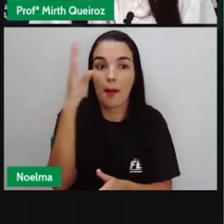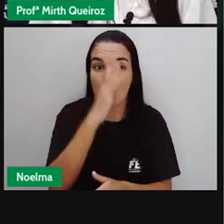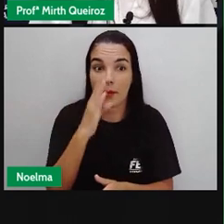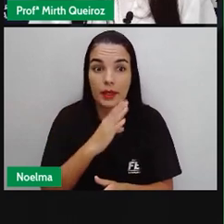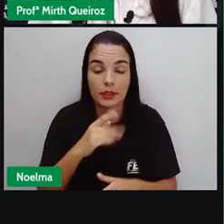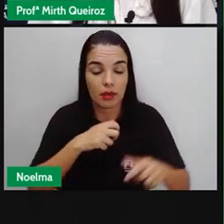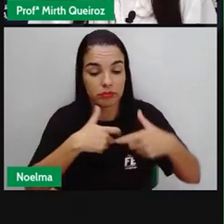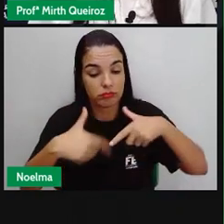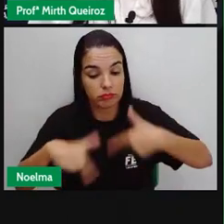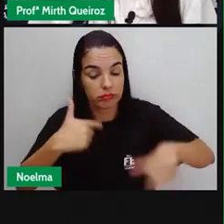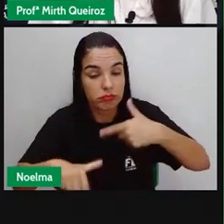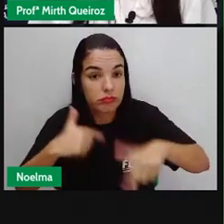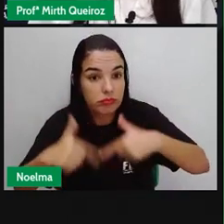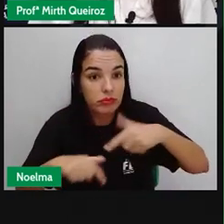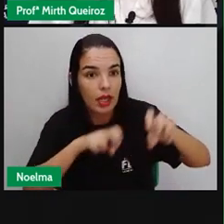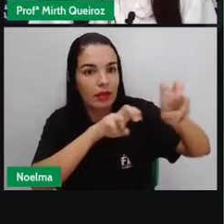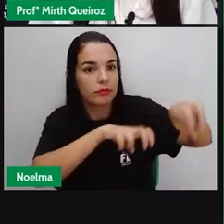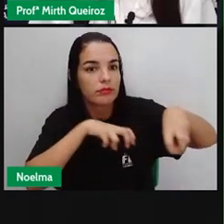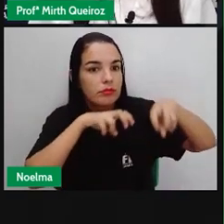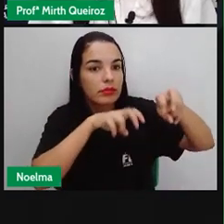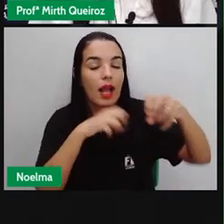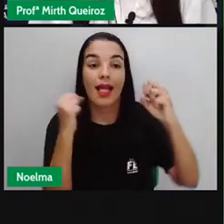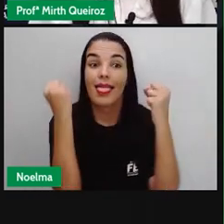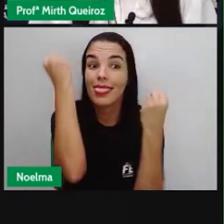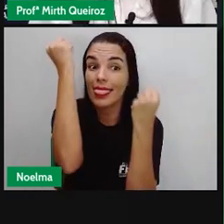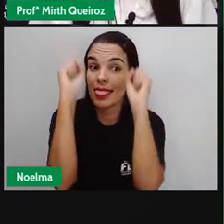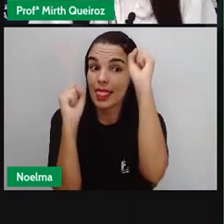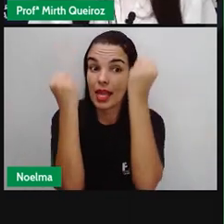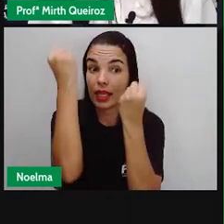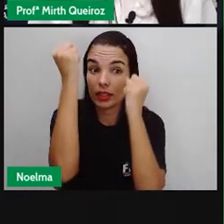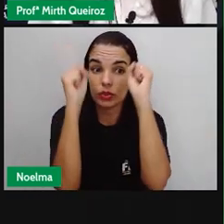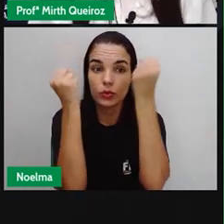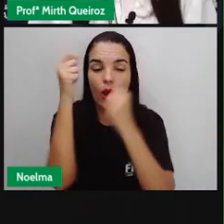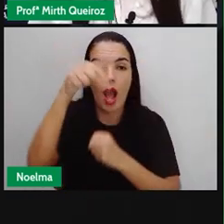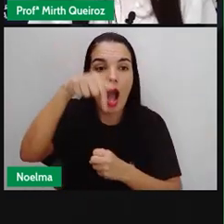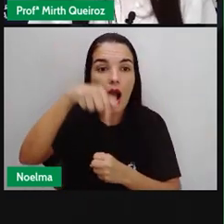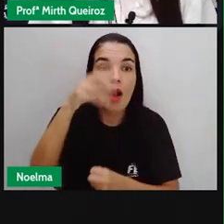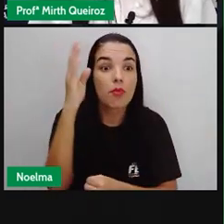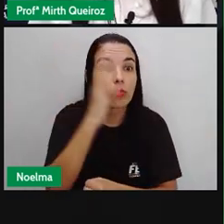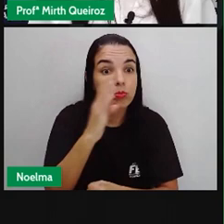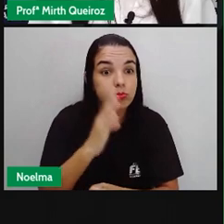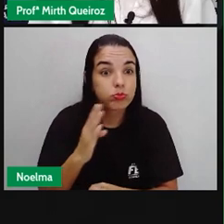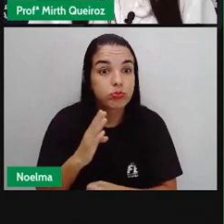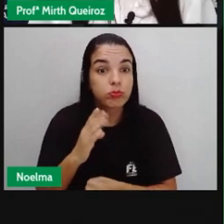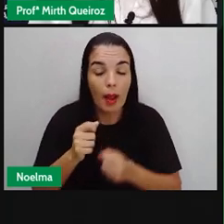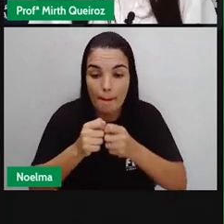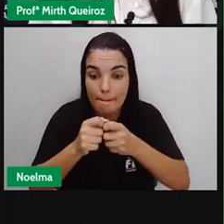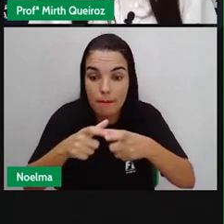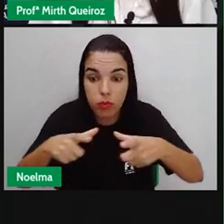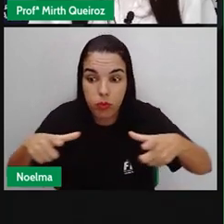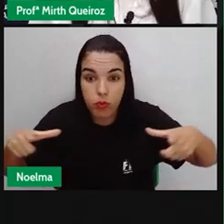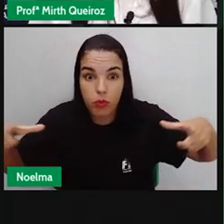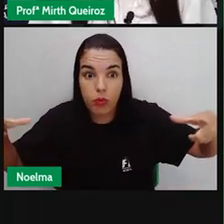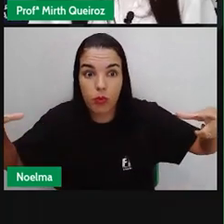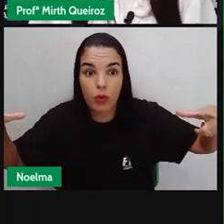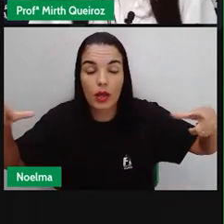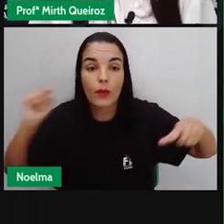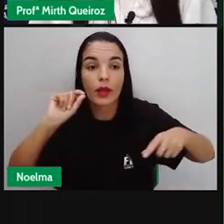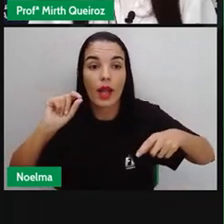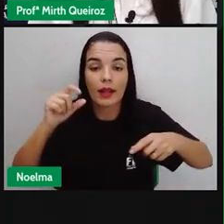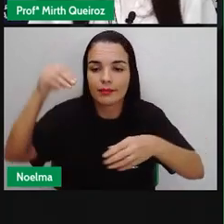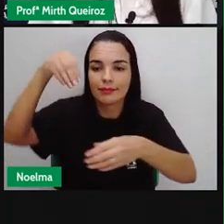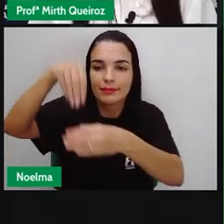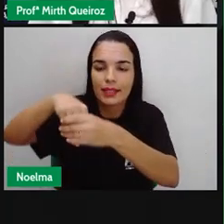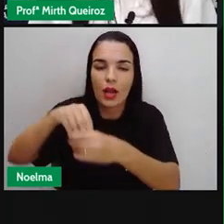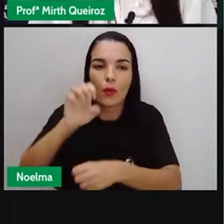a instalação das primeiras indústrias no Brasil. A maior parte dos migrantes italianos se fixou-se em São